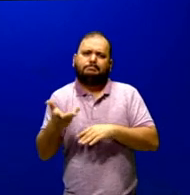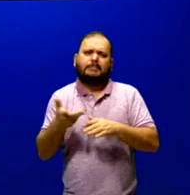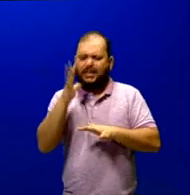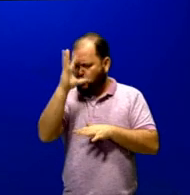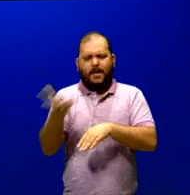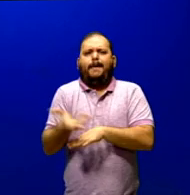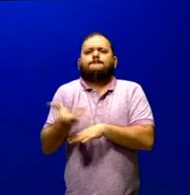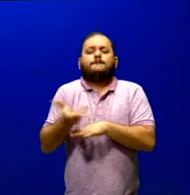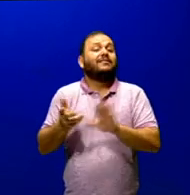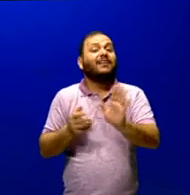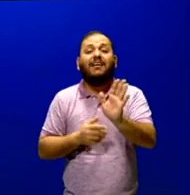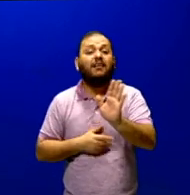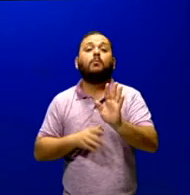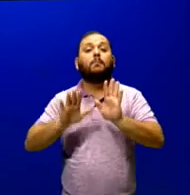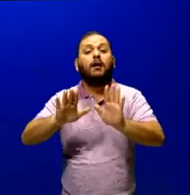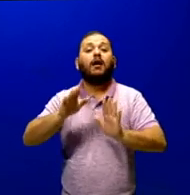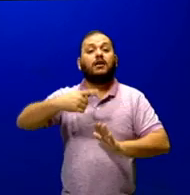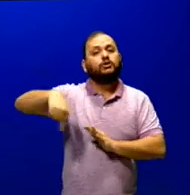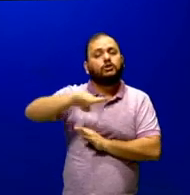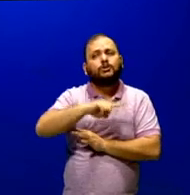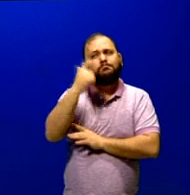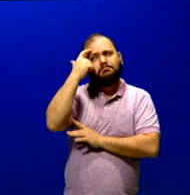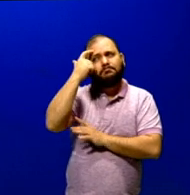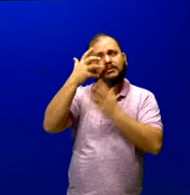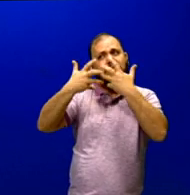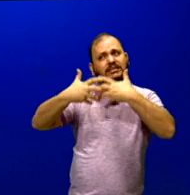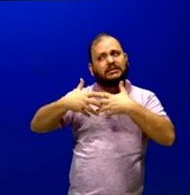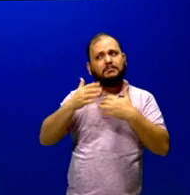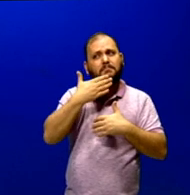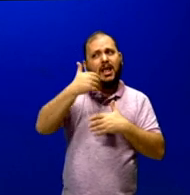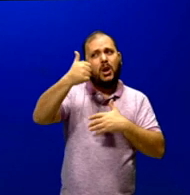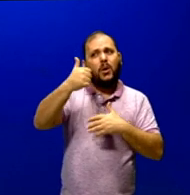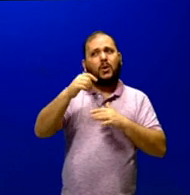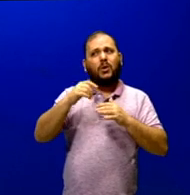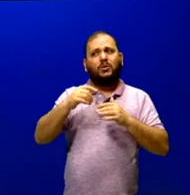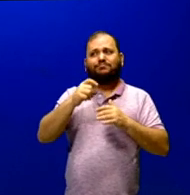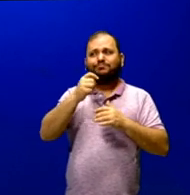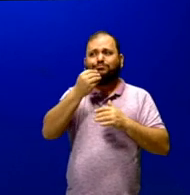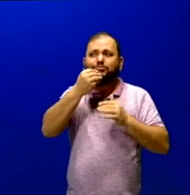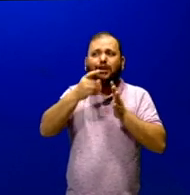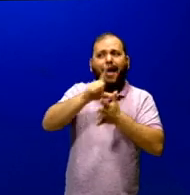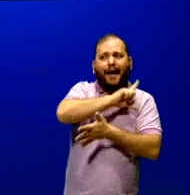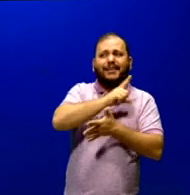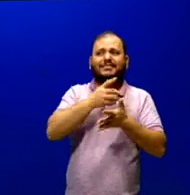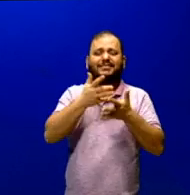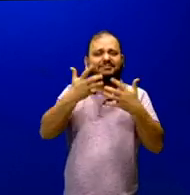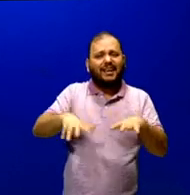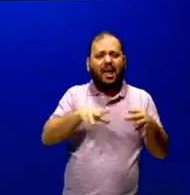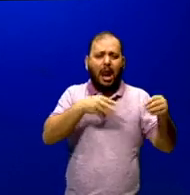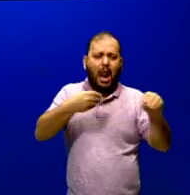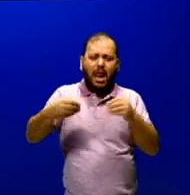que a gente deva, não deveria ter feito esse relaxamento tão rapidamente. É isso que ele nos fala.